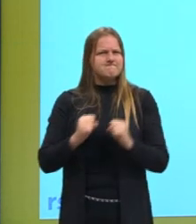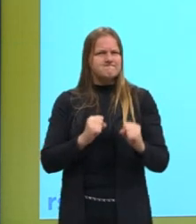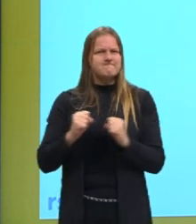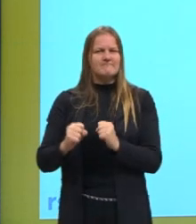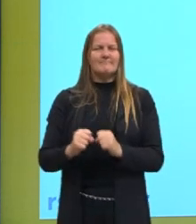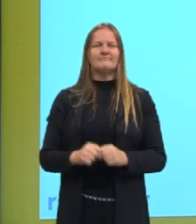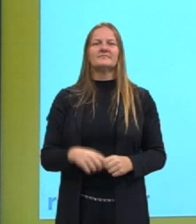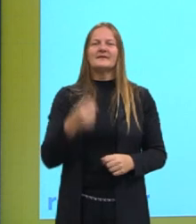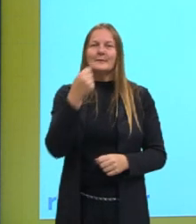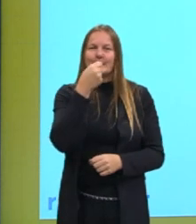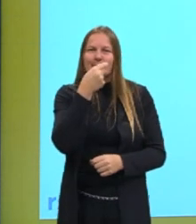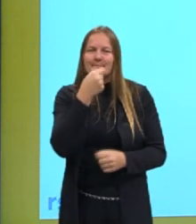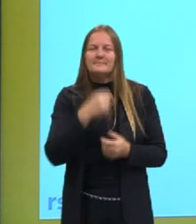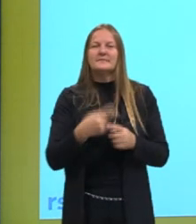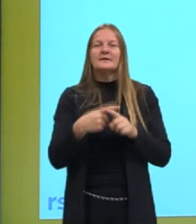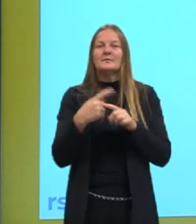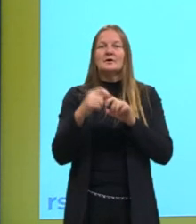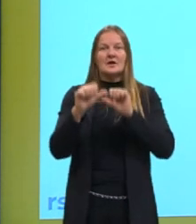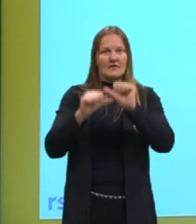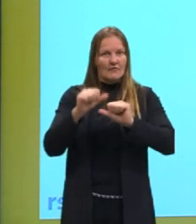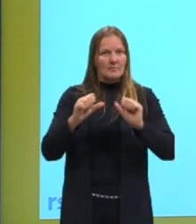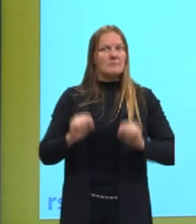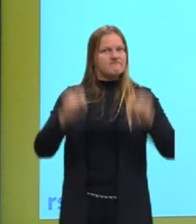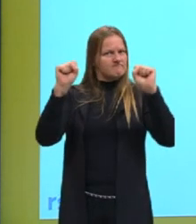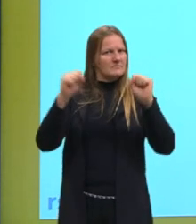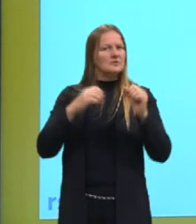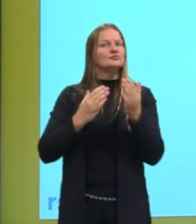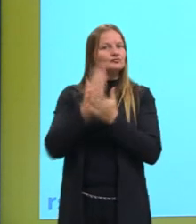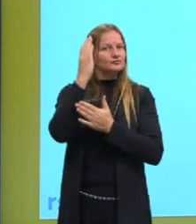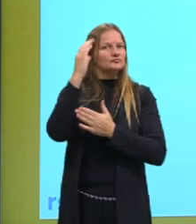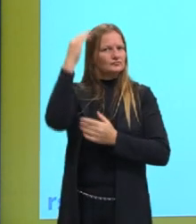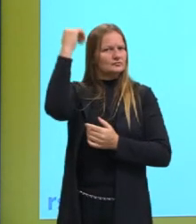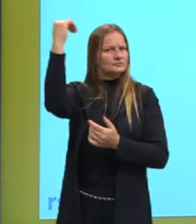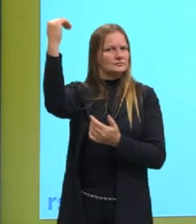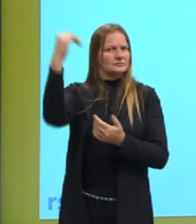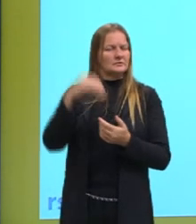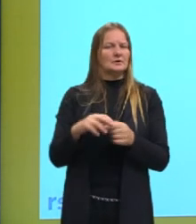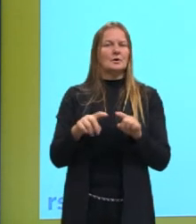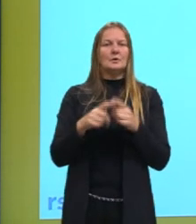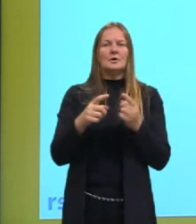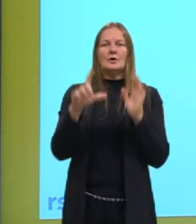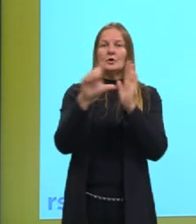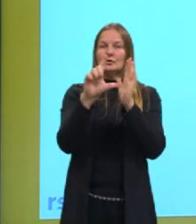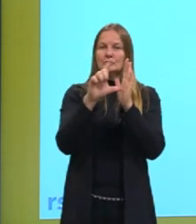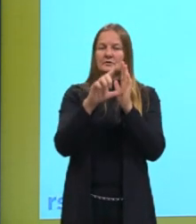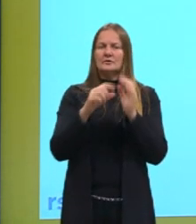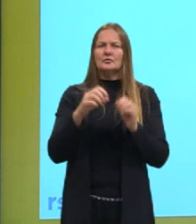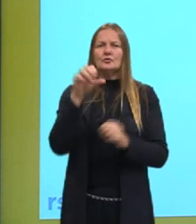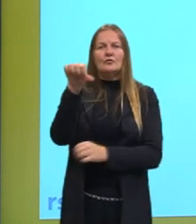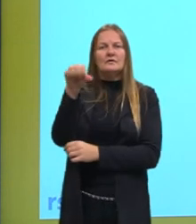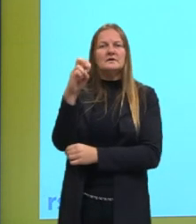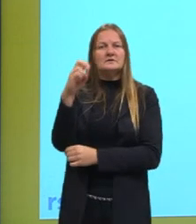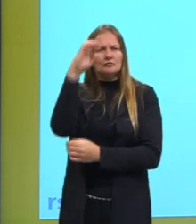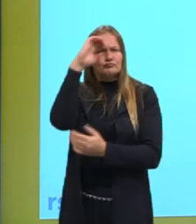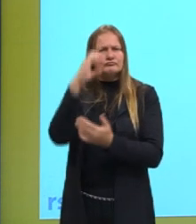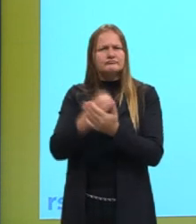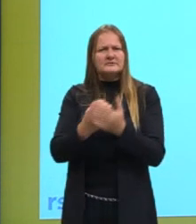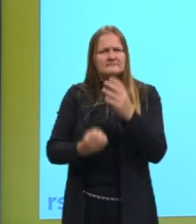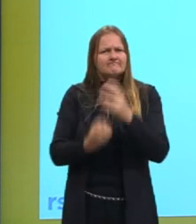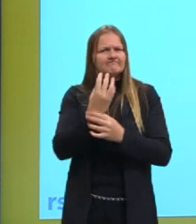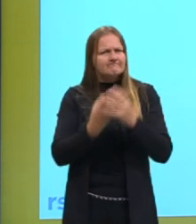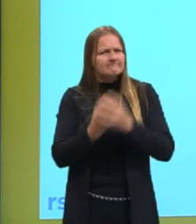essa Reforma, ela teve sucesso, ela foi exitosa. E o Lutero, ele prega essas 95 teses